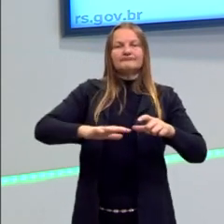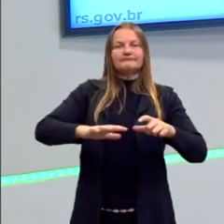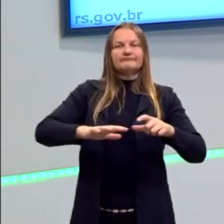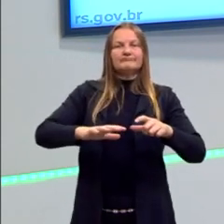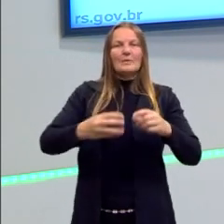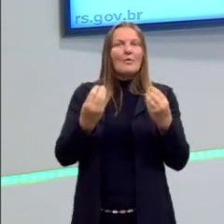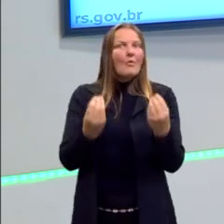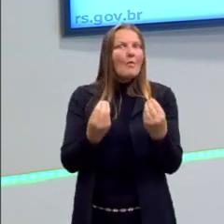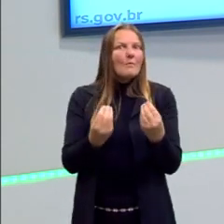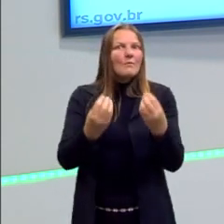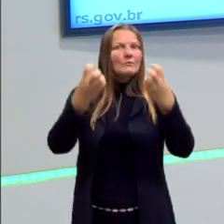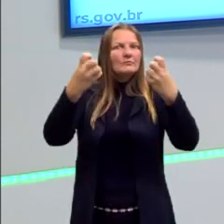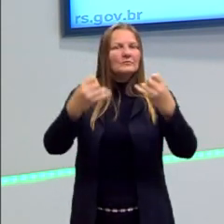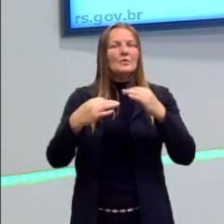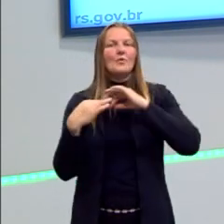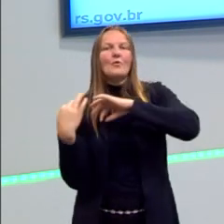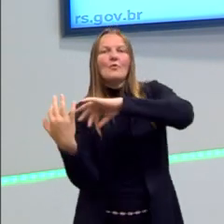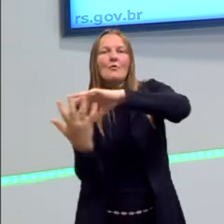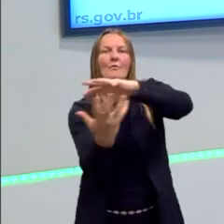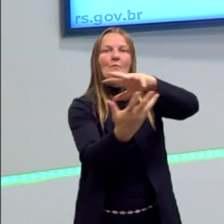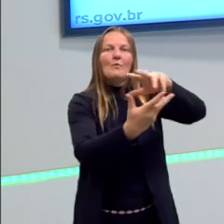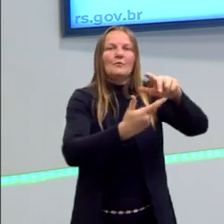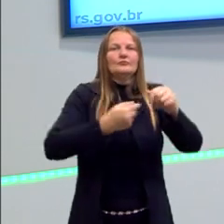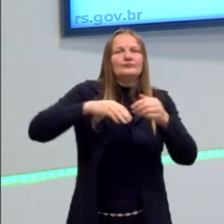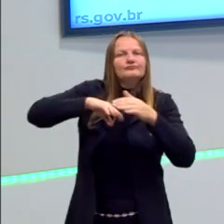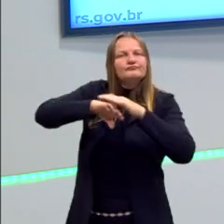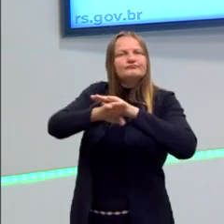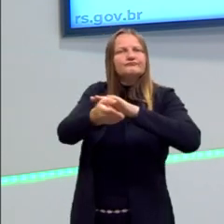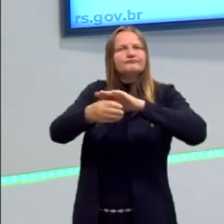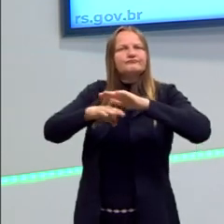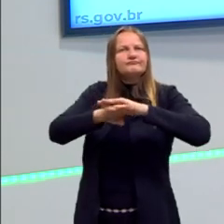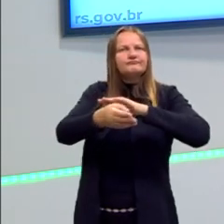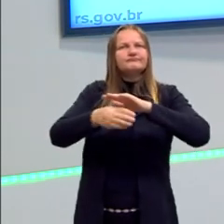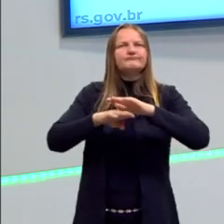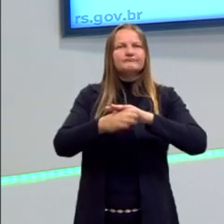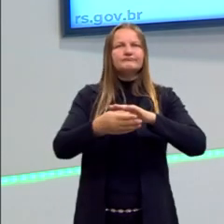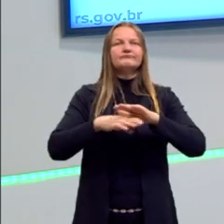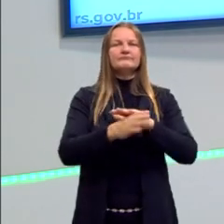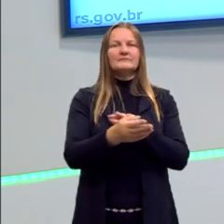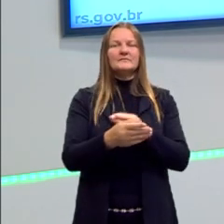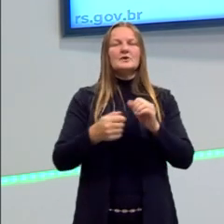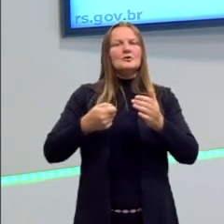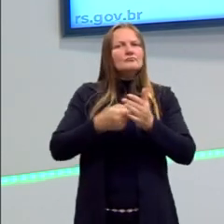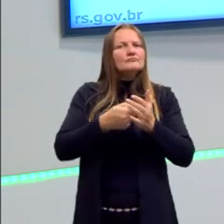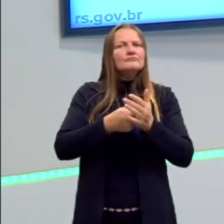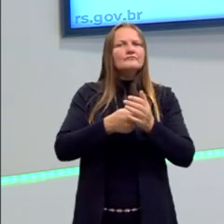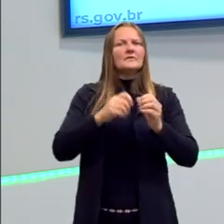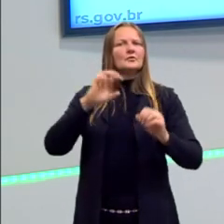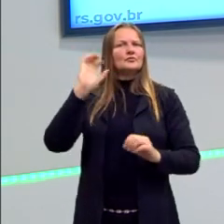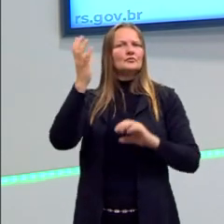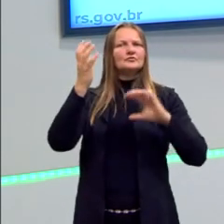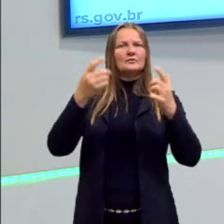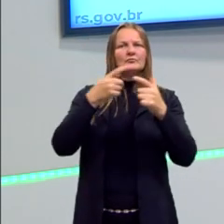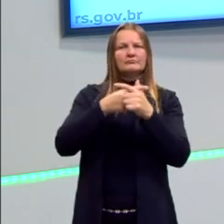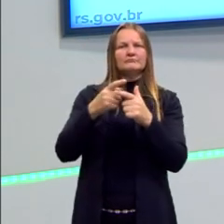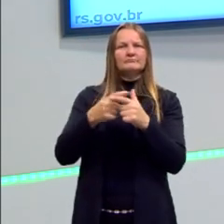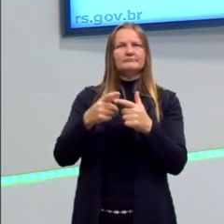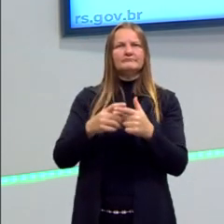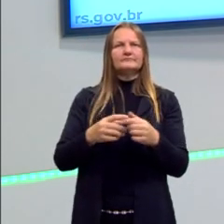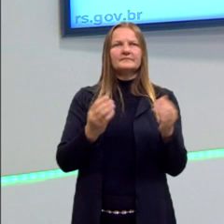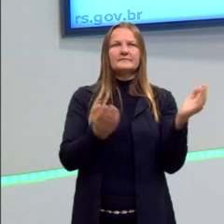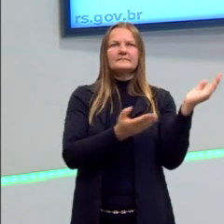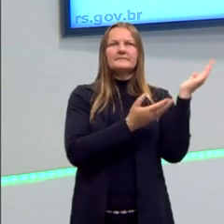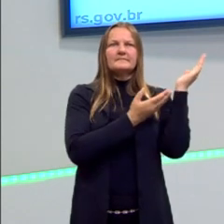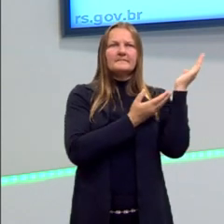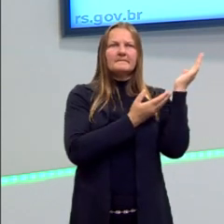locais. Então, o mundo vai se modificar, vai se mover também nessa direção da tentativa de solução desses problemas. Aqui eu trago